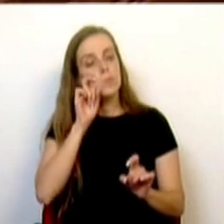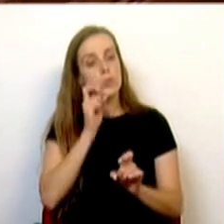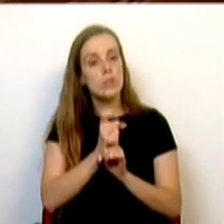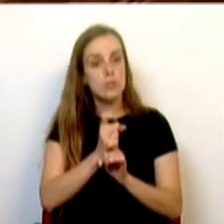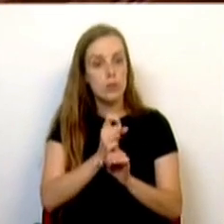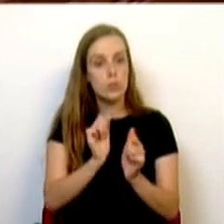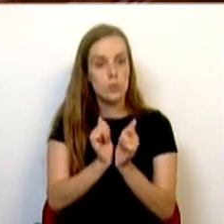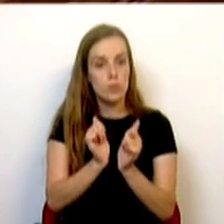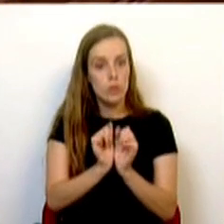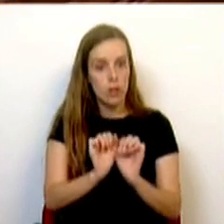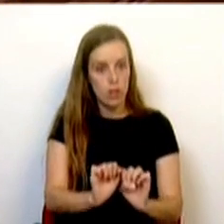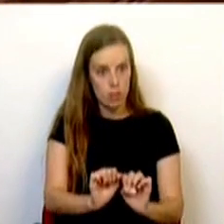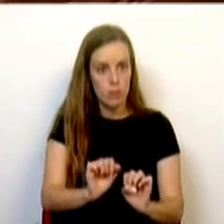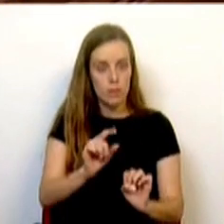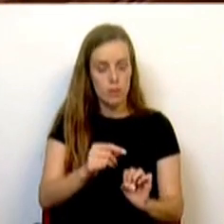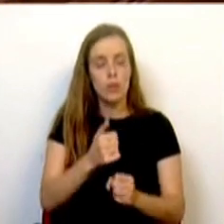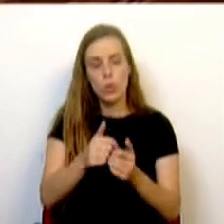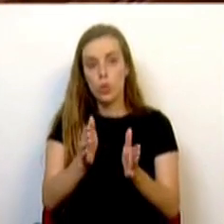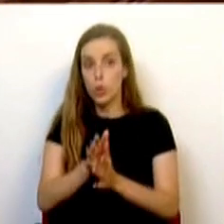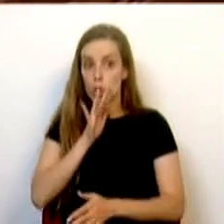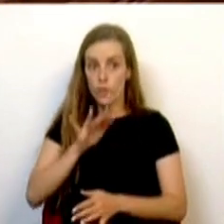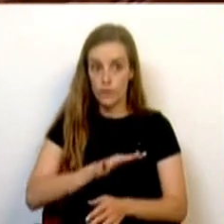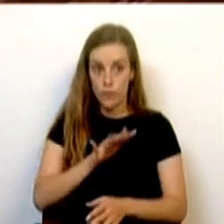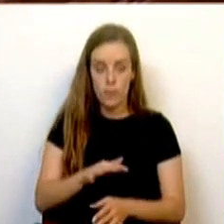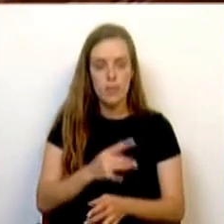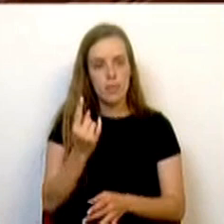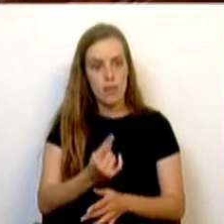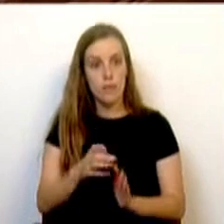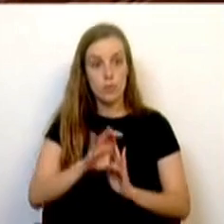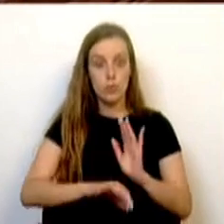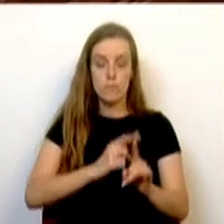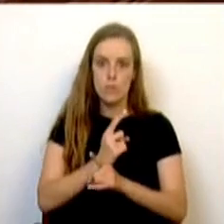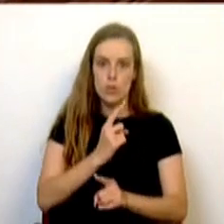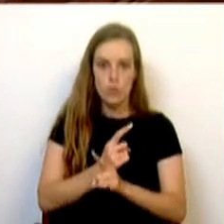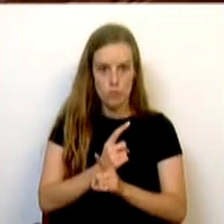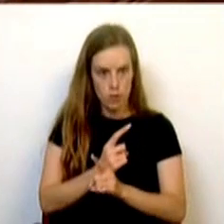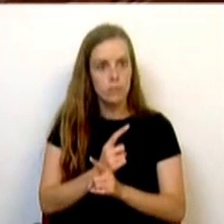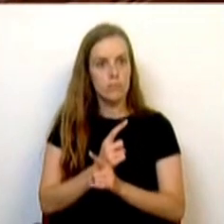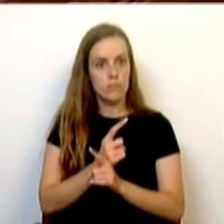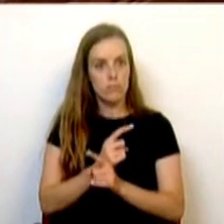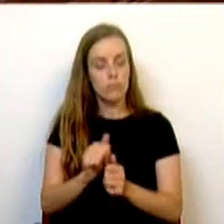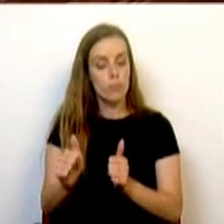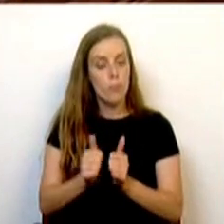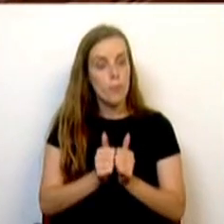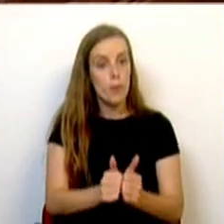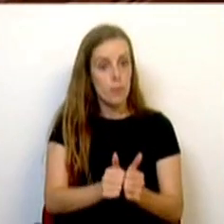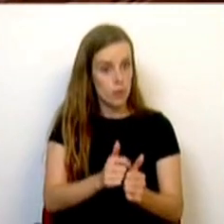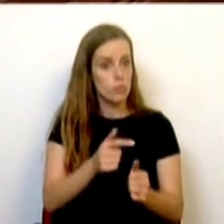assegura-se que todas as famílias têm as mesmas condições de apoio e de acompanhamento no parto,